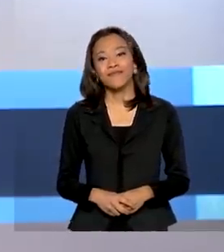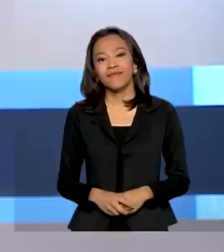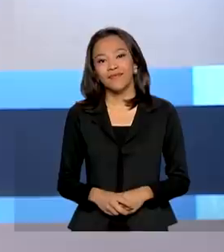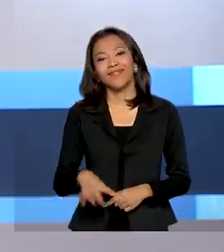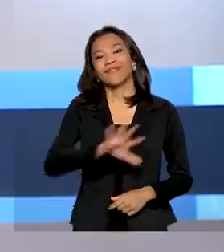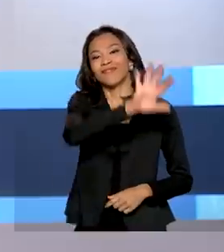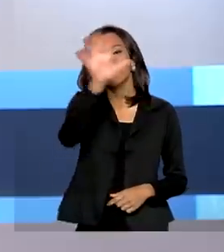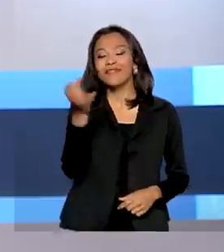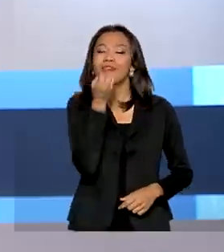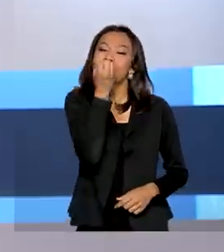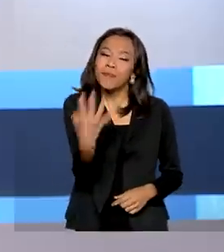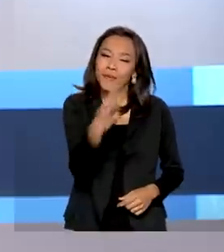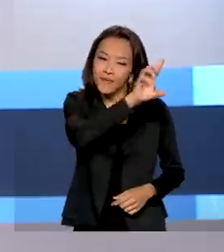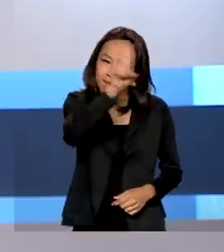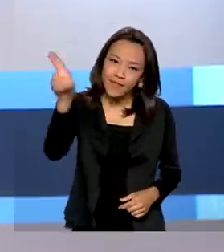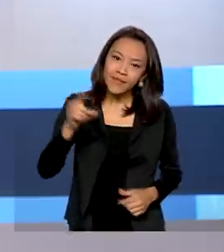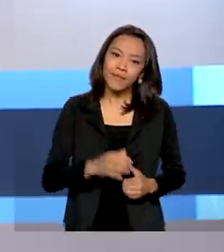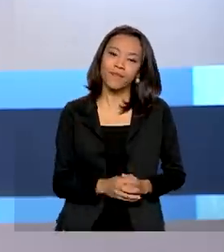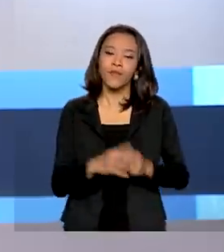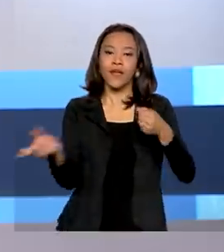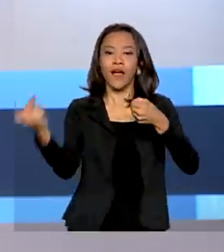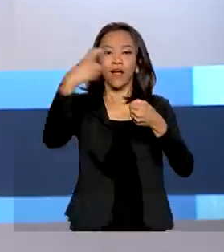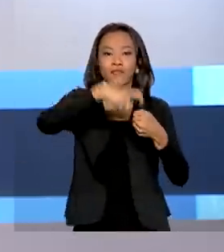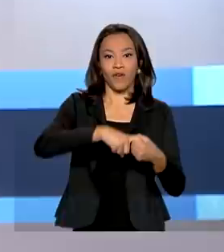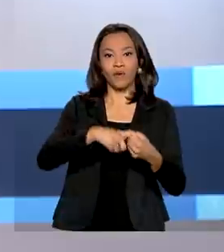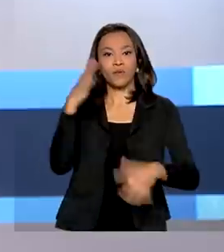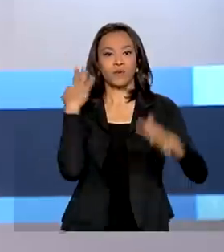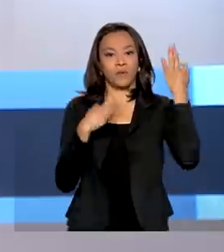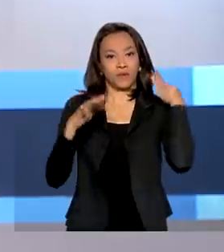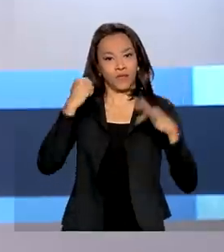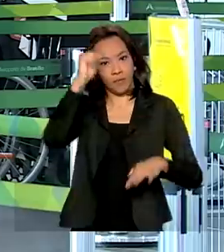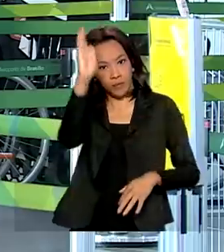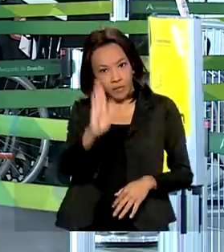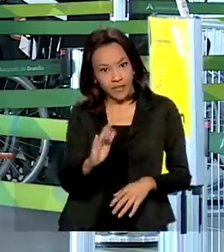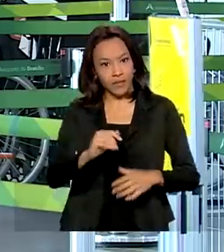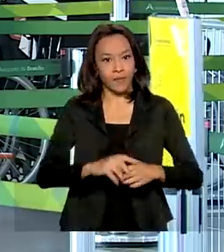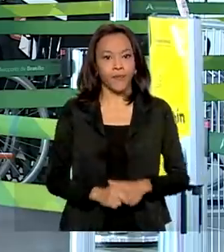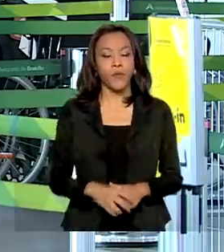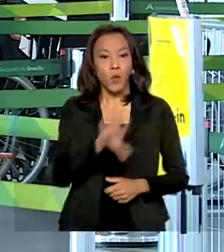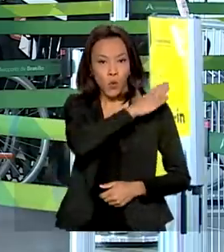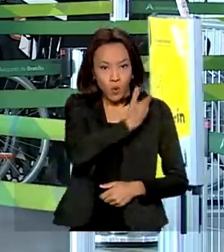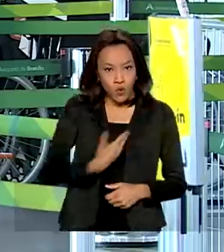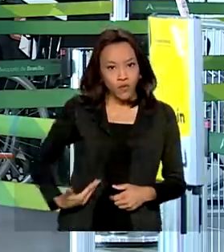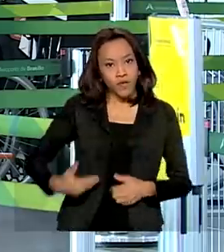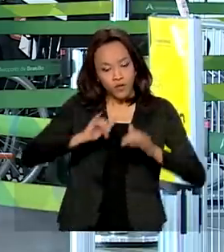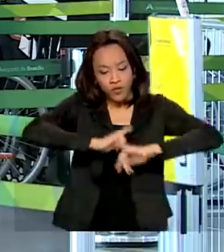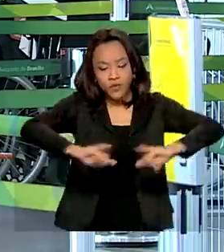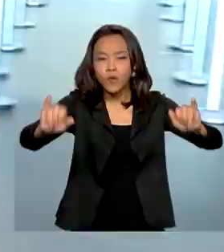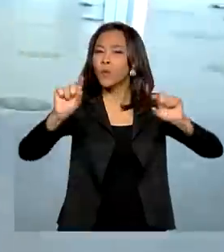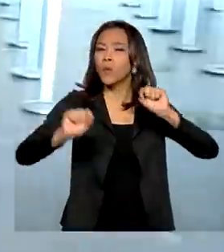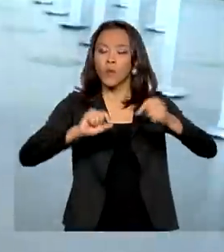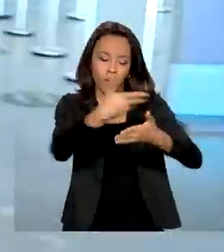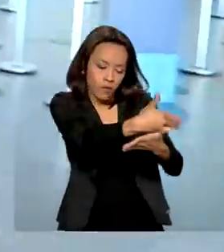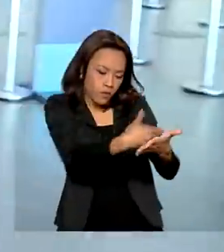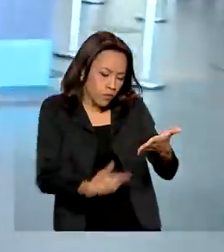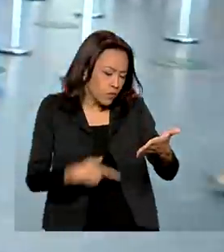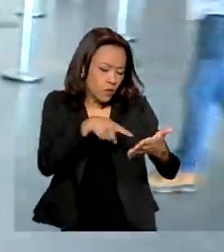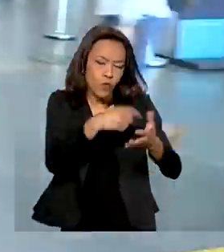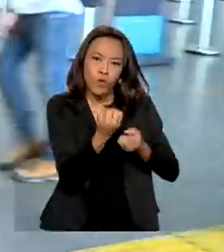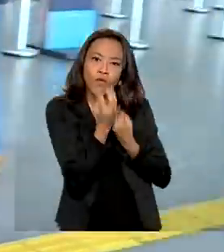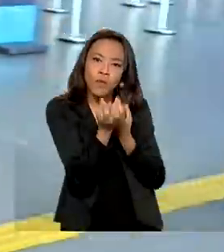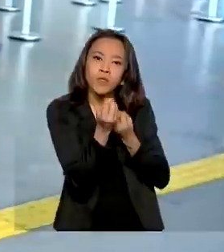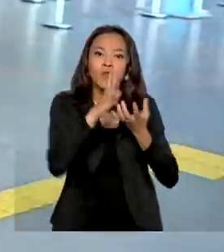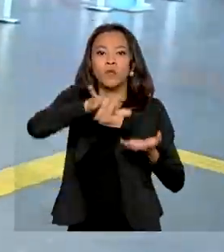Olá, bom dia! Retomada do turismo no Brasil. Governo lança guia com informações e oportunidades